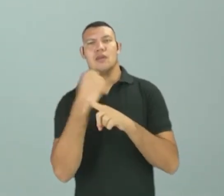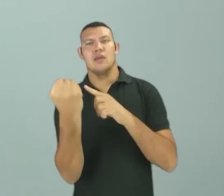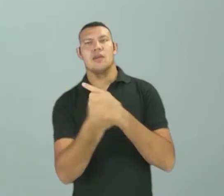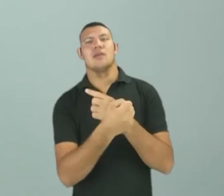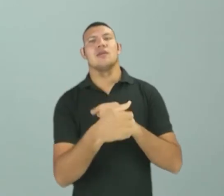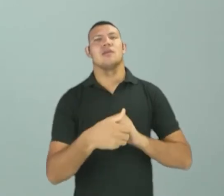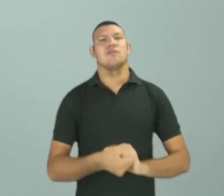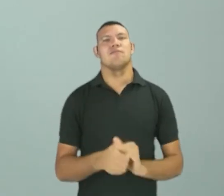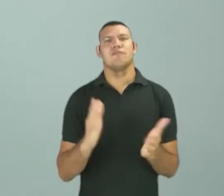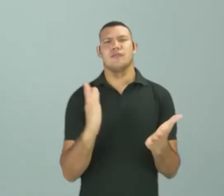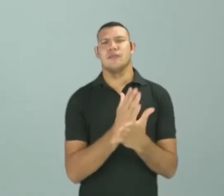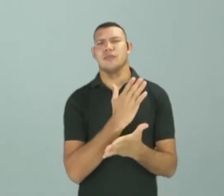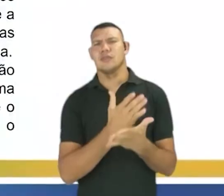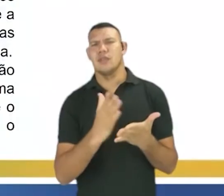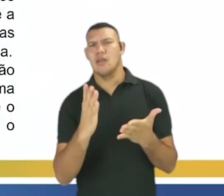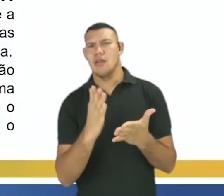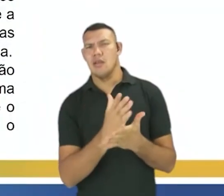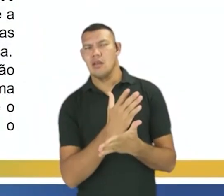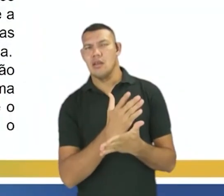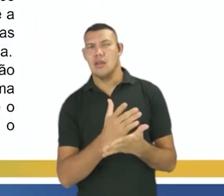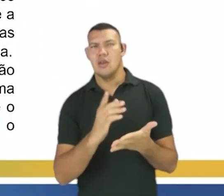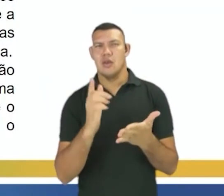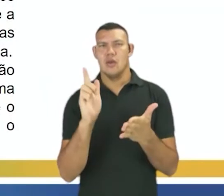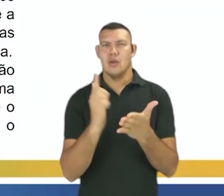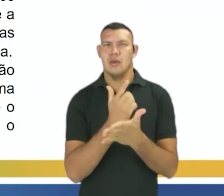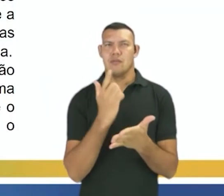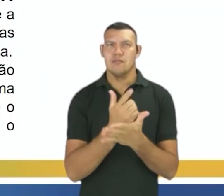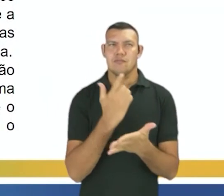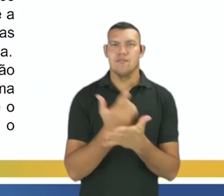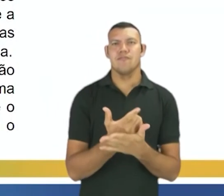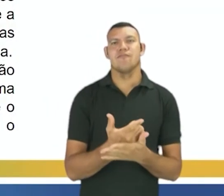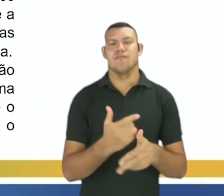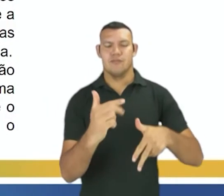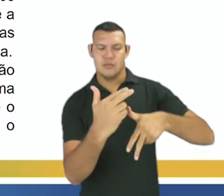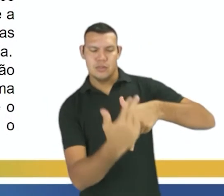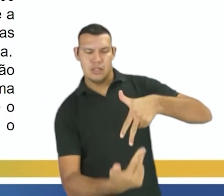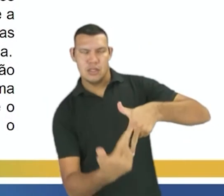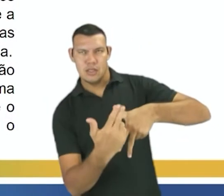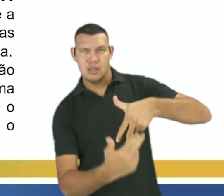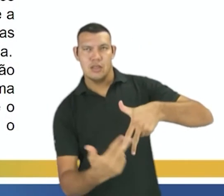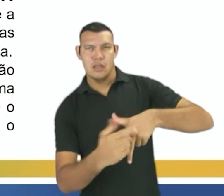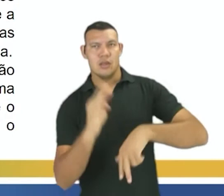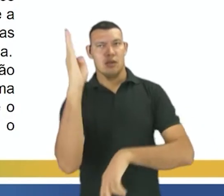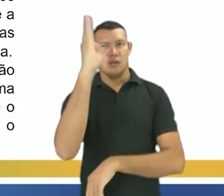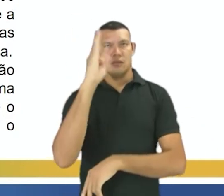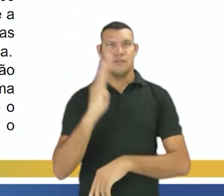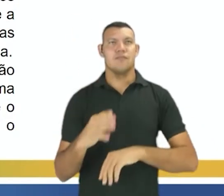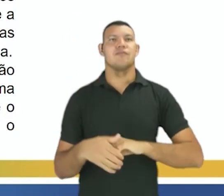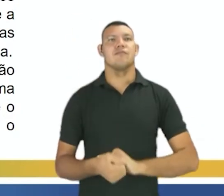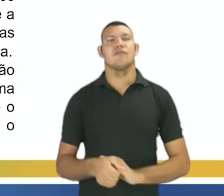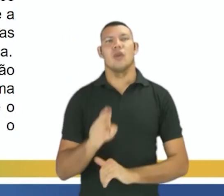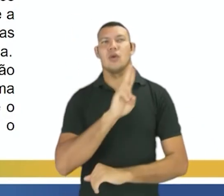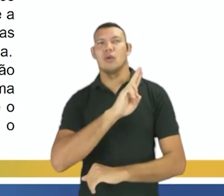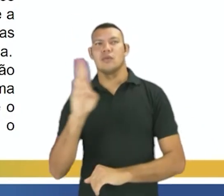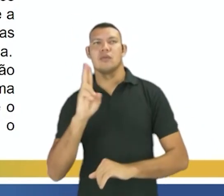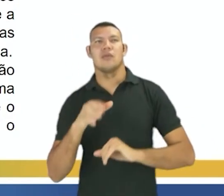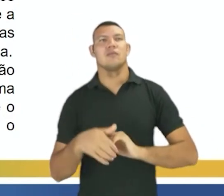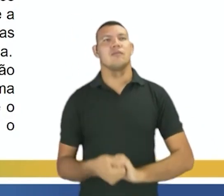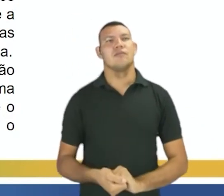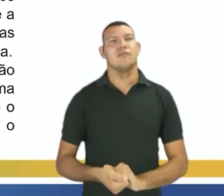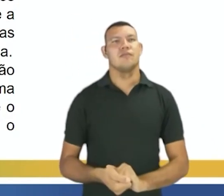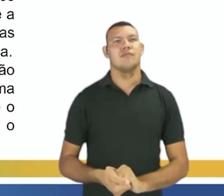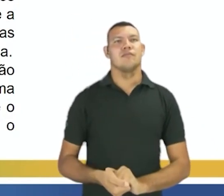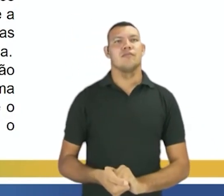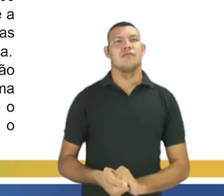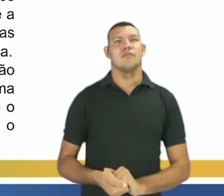E aí, alguns livros para vocês refletirem sobre a questão racial no Brasil. E aí, vou falar só os nomes dos livros para vocês, tá? Um